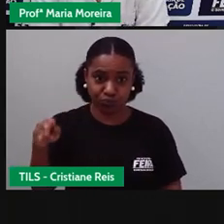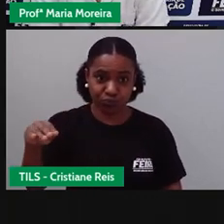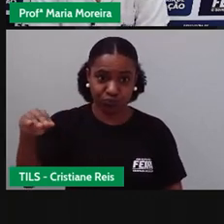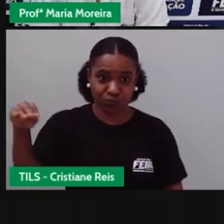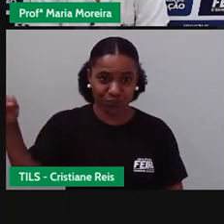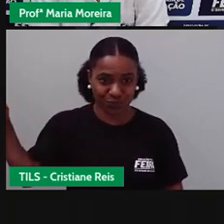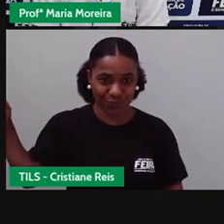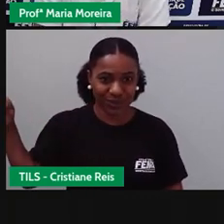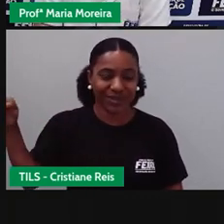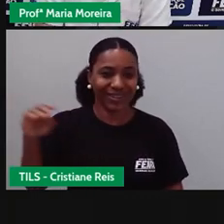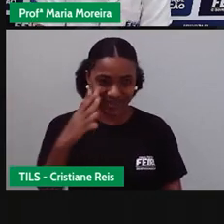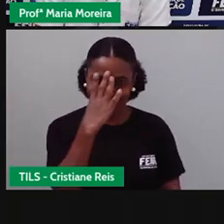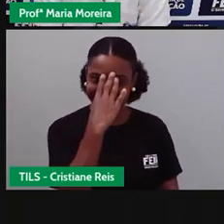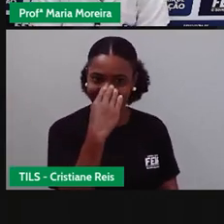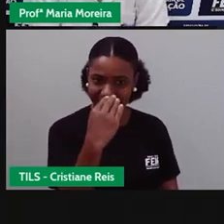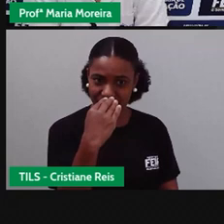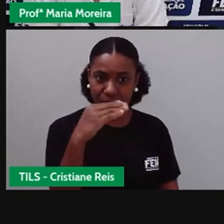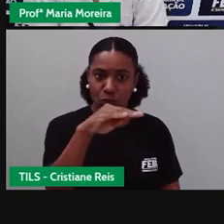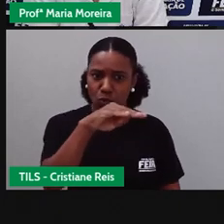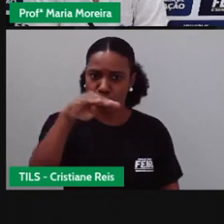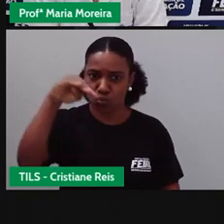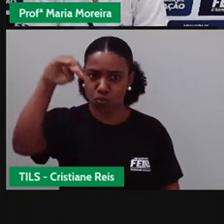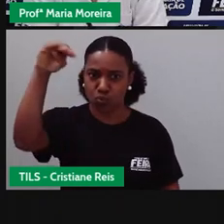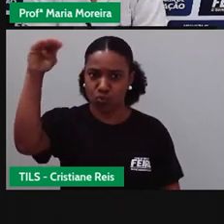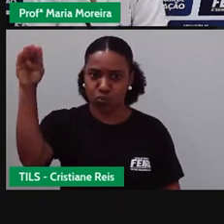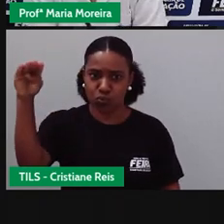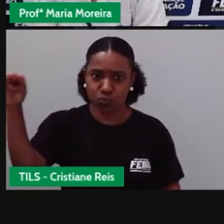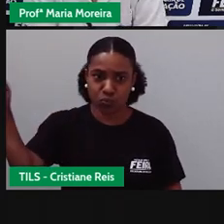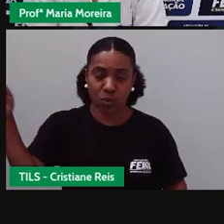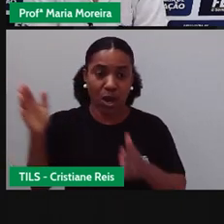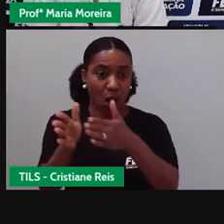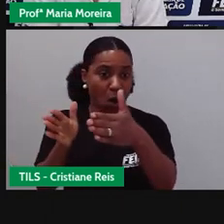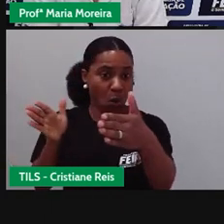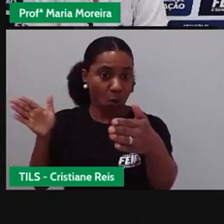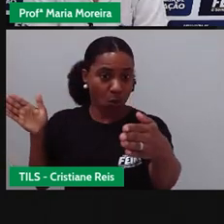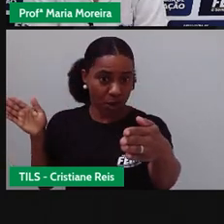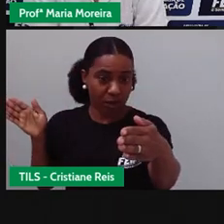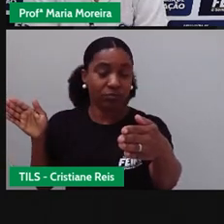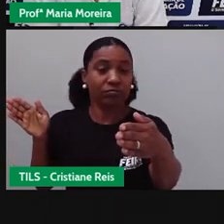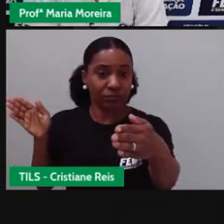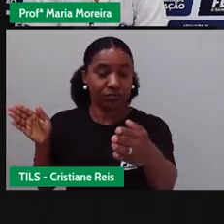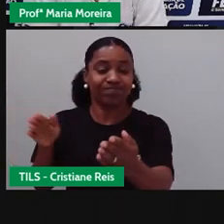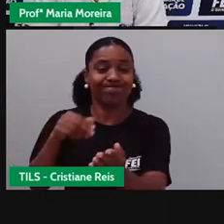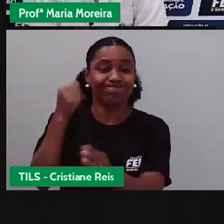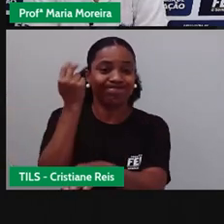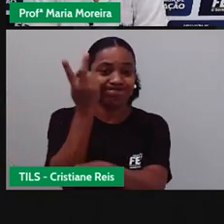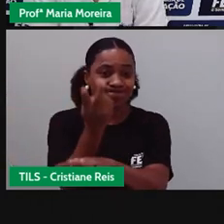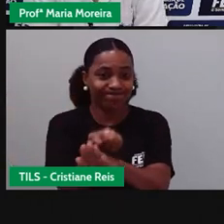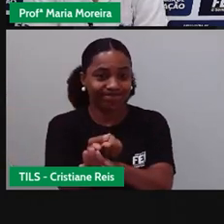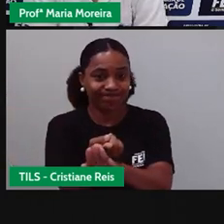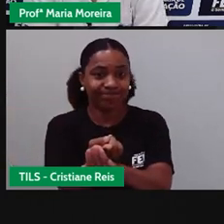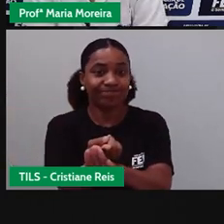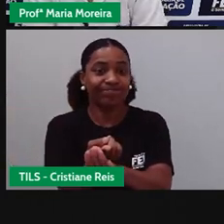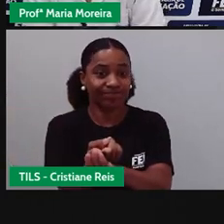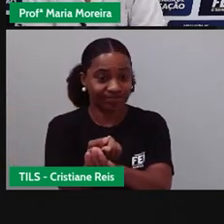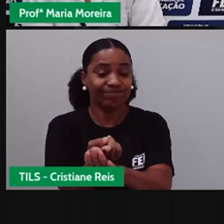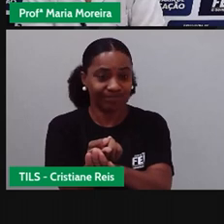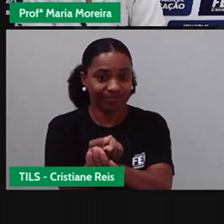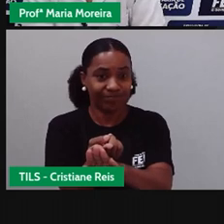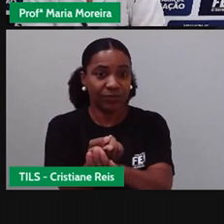Deixa eu só voltar aqui. O teto elevado e longas, o suficiente para que o paciente possa ser transportado o quê?